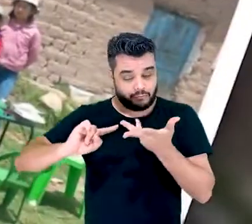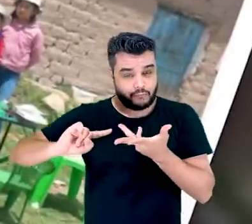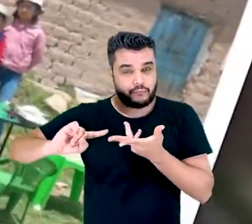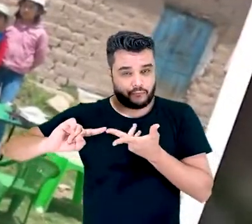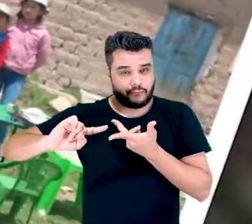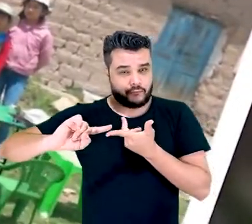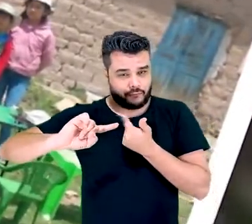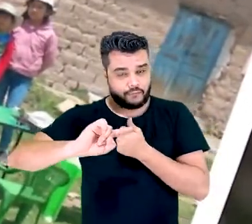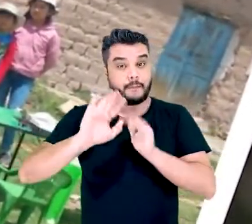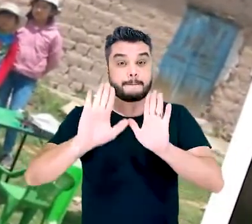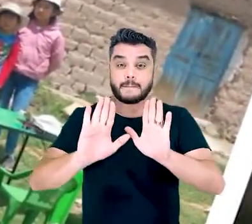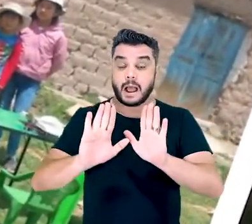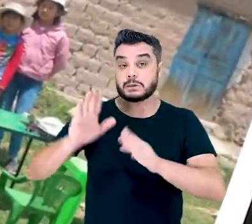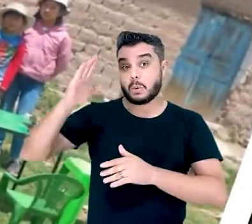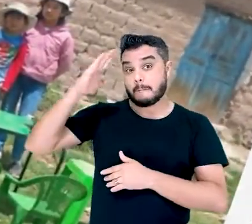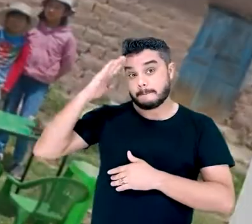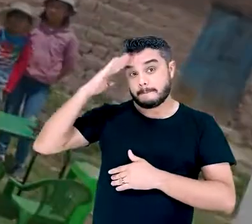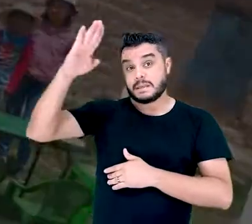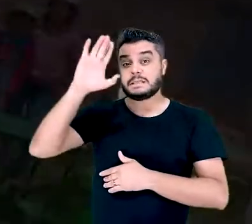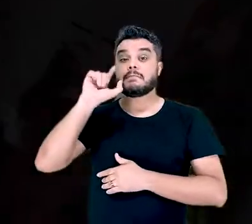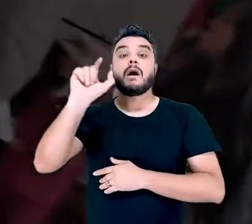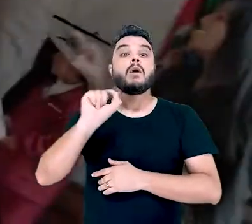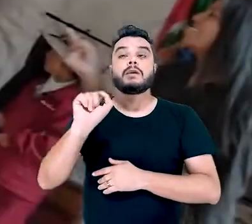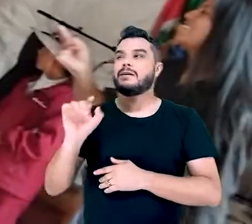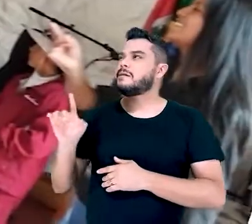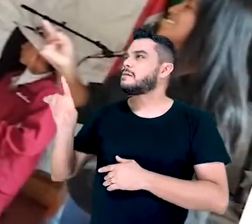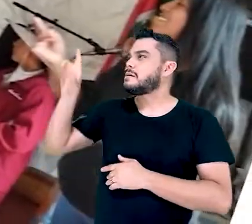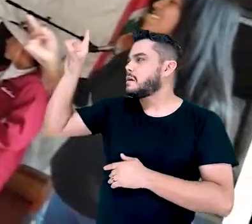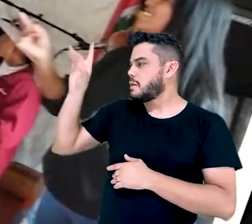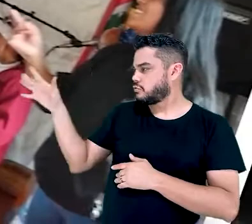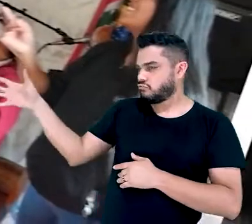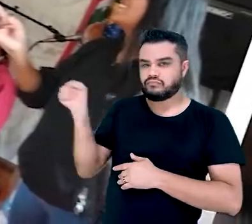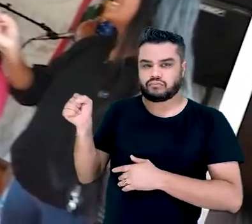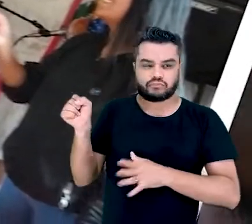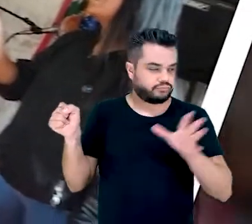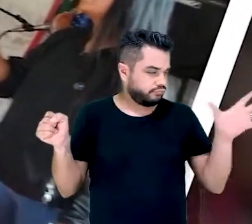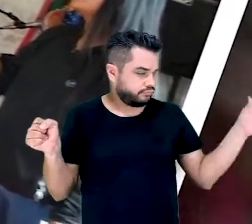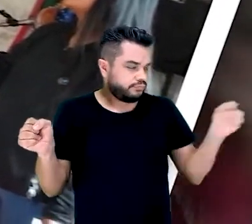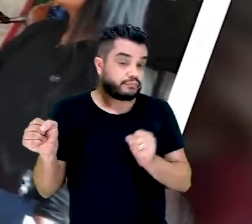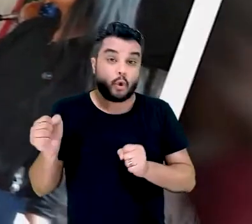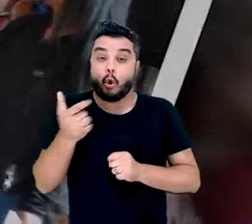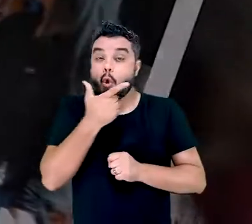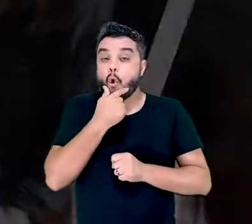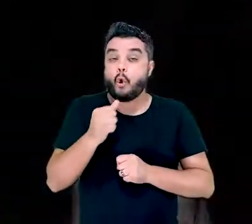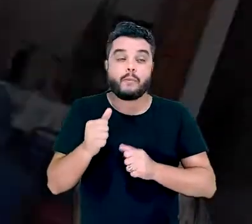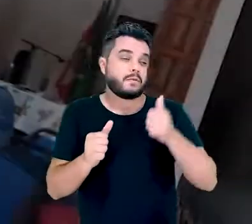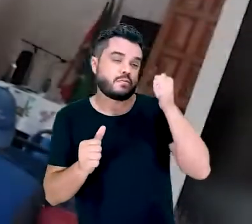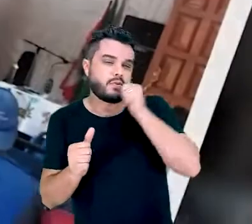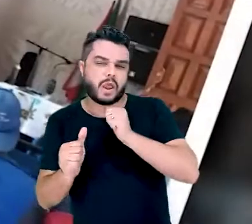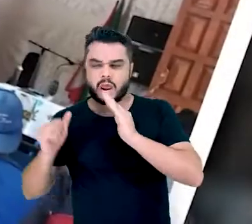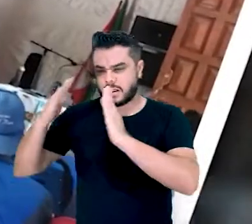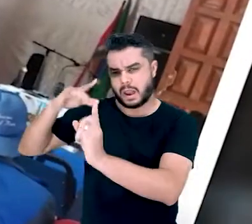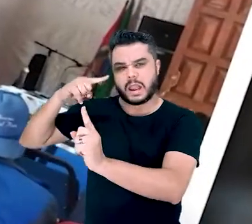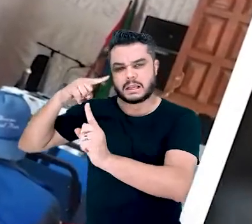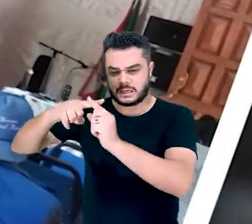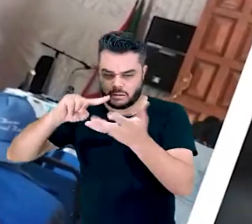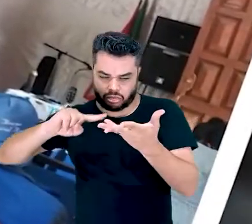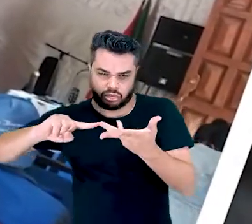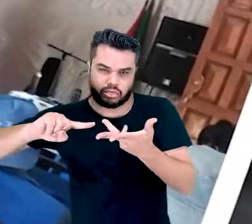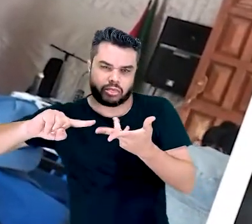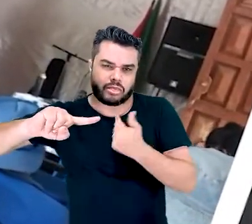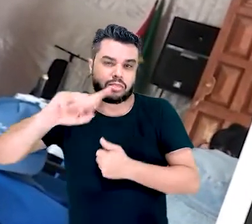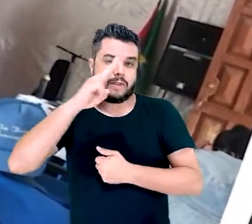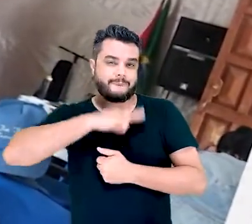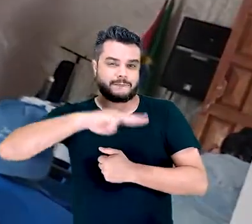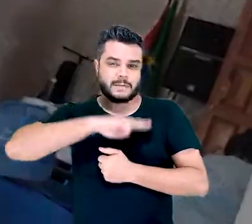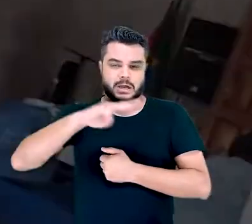para esse tempo, é que Deus possa levantar obreiros nas igrejas, que Deus possa despertar o seu povo e que eles possam se